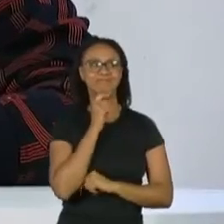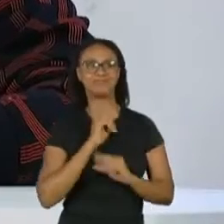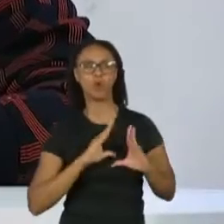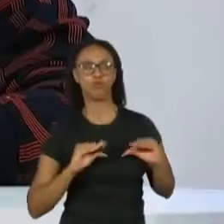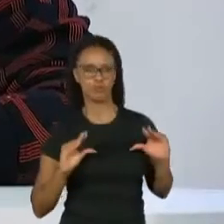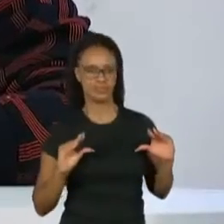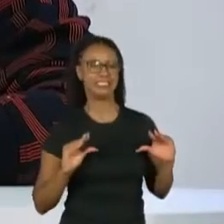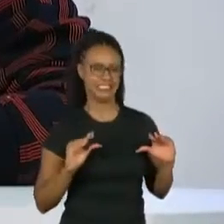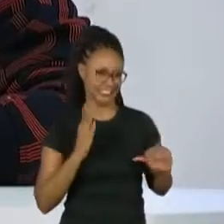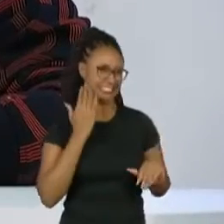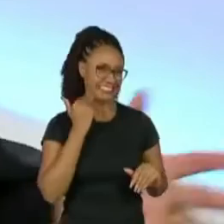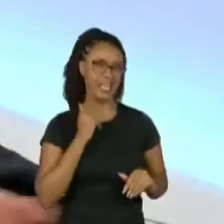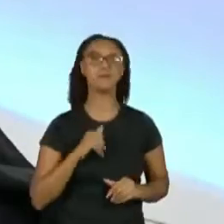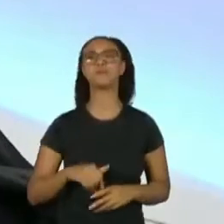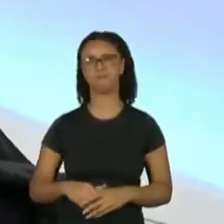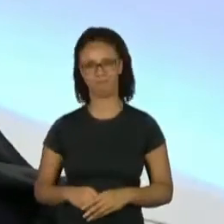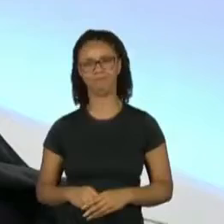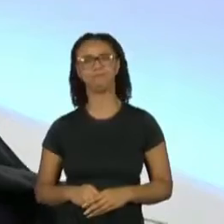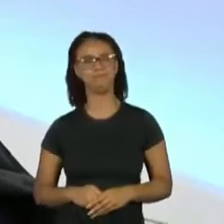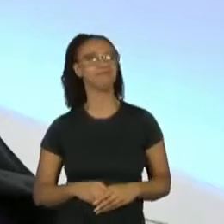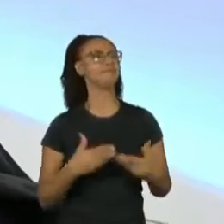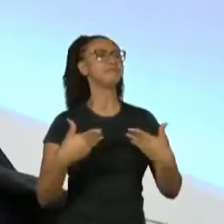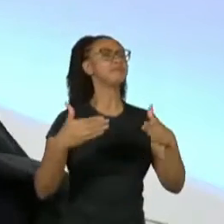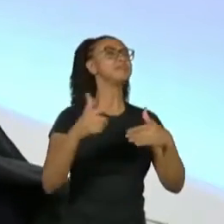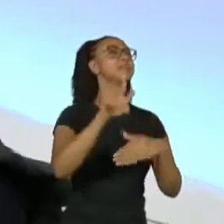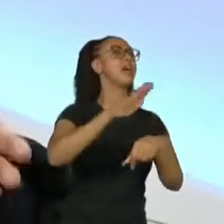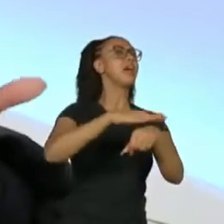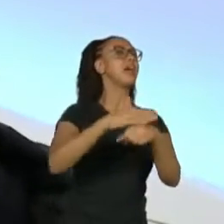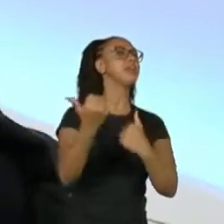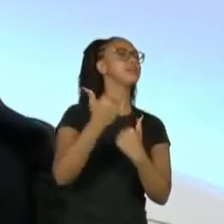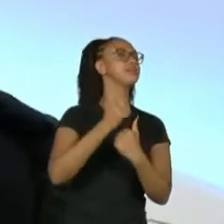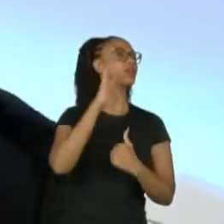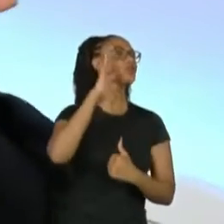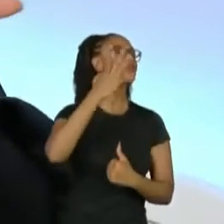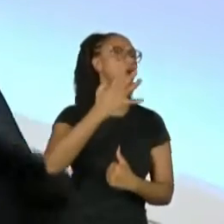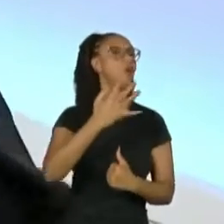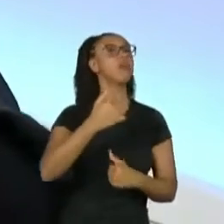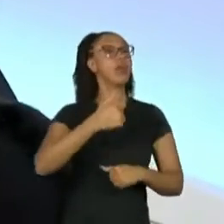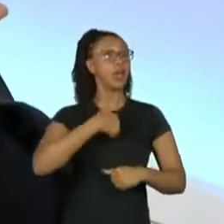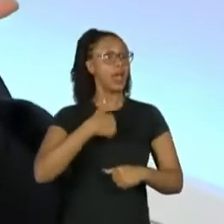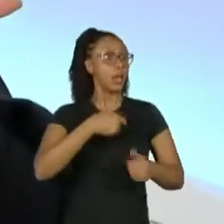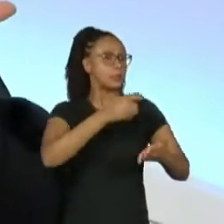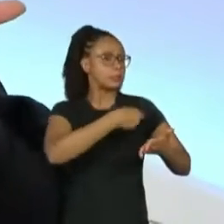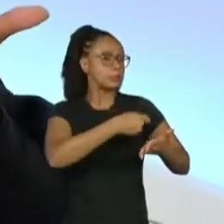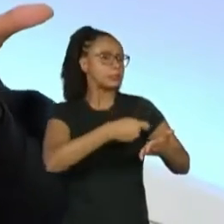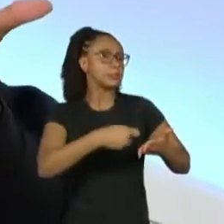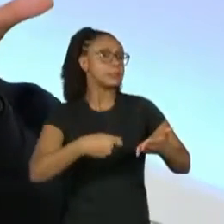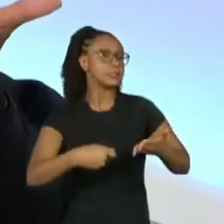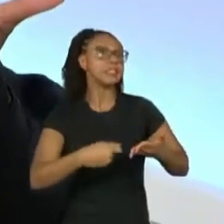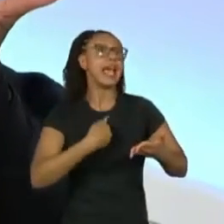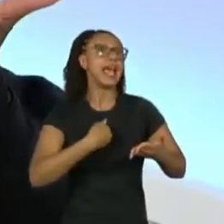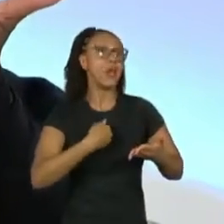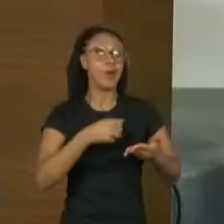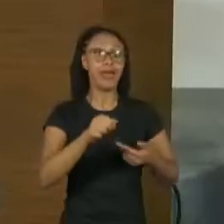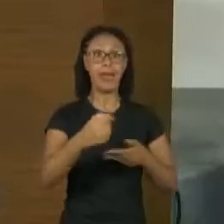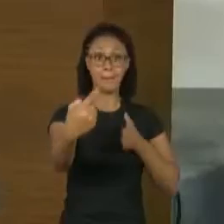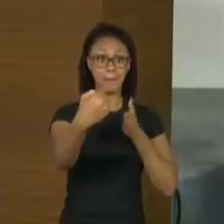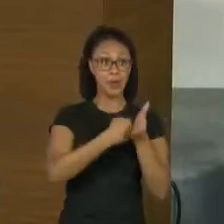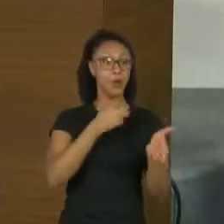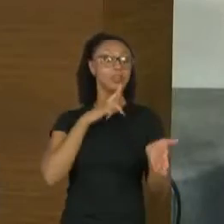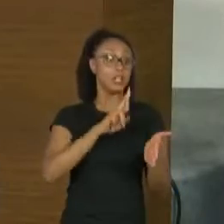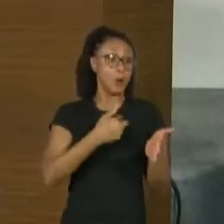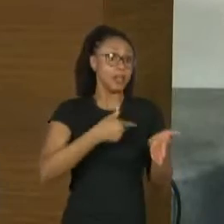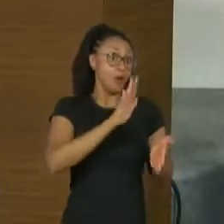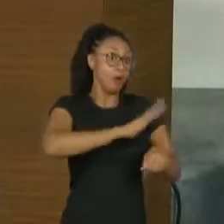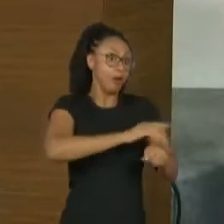Felando para a minha equipe, resolvi tudo para mim e eu escrevia, eu escrevia as respostas. Ah, escrevia as